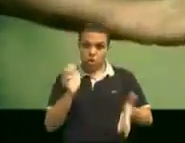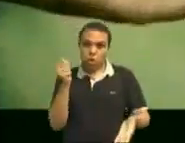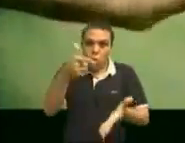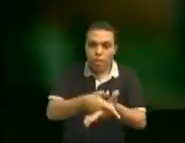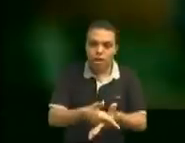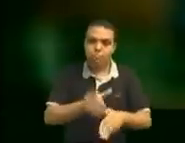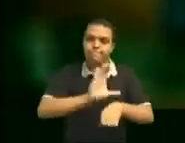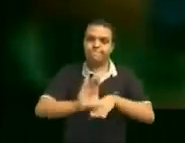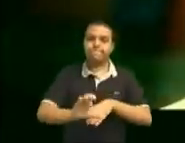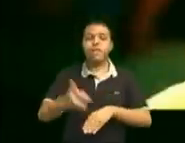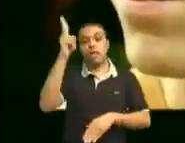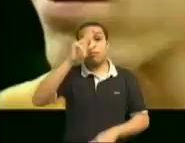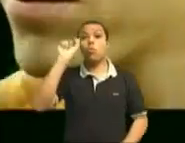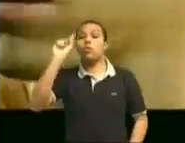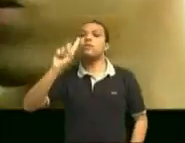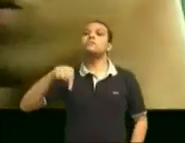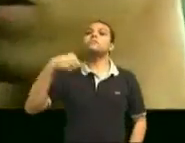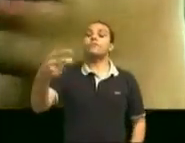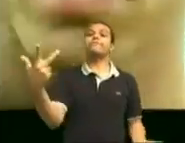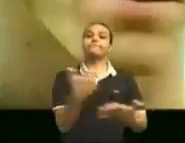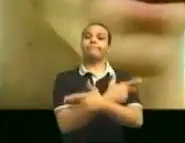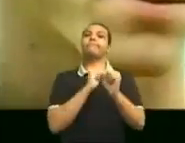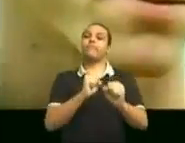comprar, lembre-se do preço.